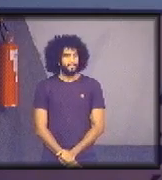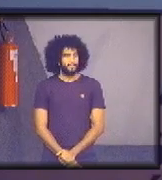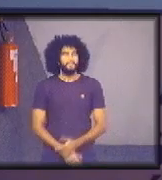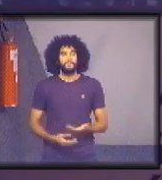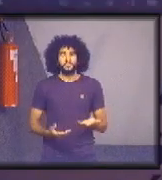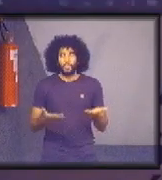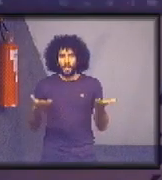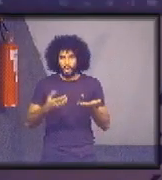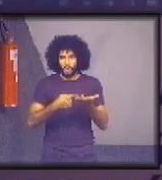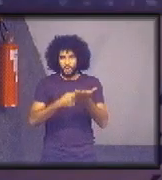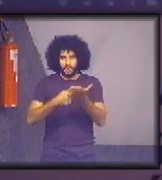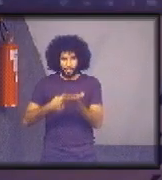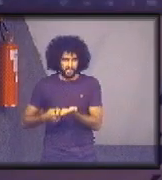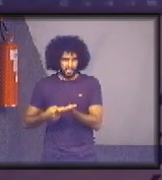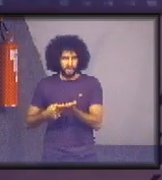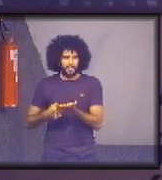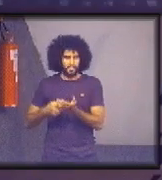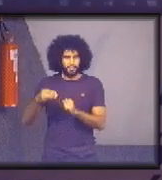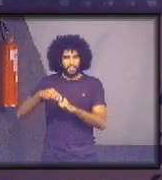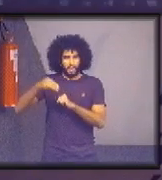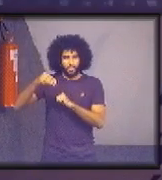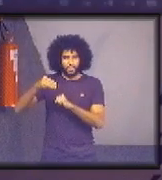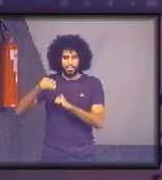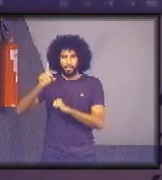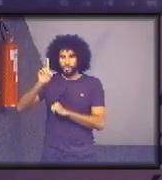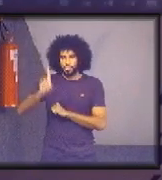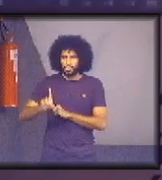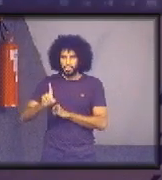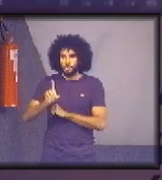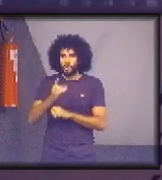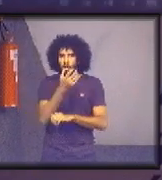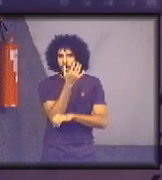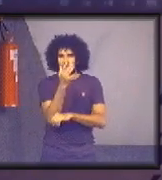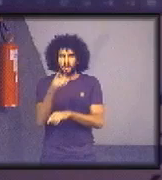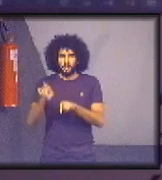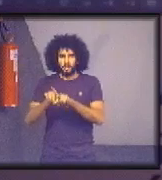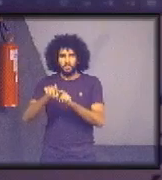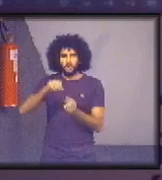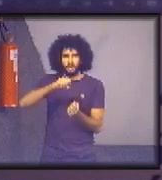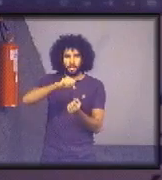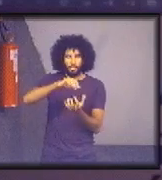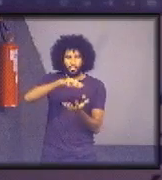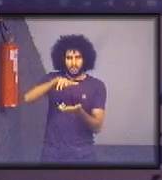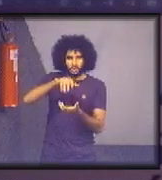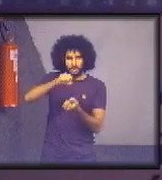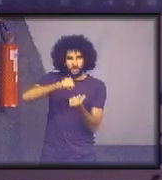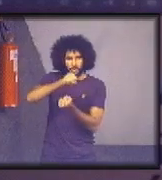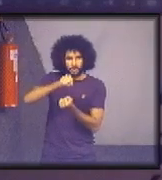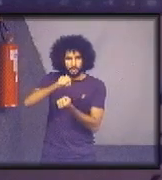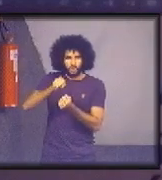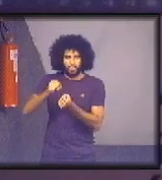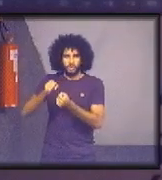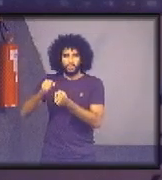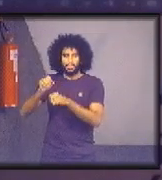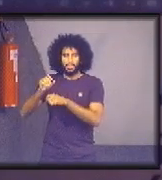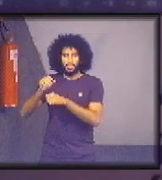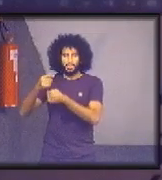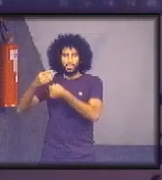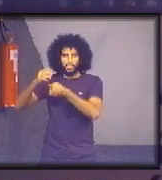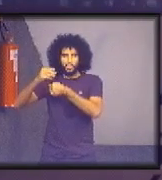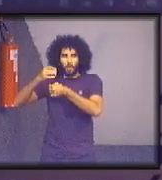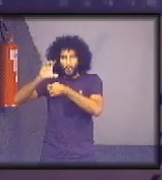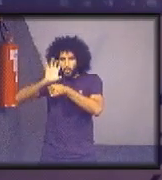Convidamos agora a mestre em Direito Ambiental e chefe da gestão de sustentabilidade no Tribunal Regional Eleitoral do Estado do Paraná, Cláudia